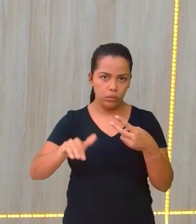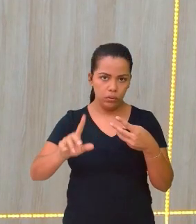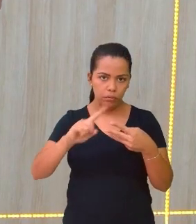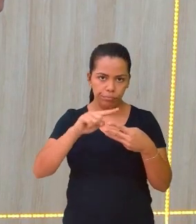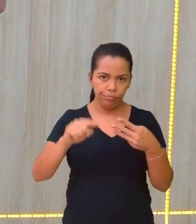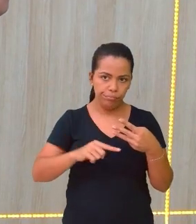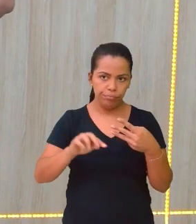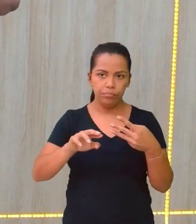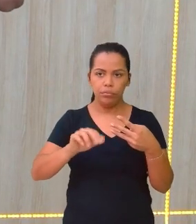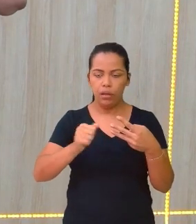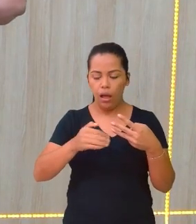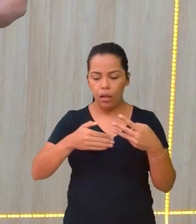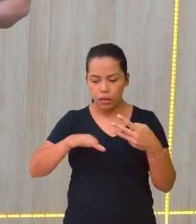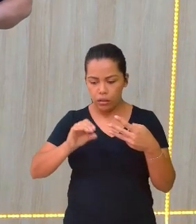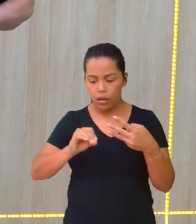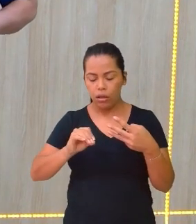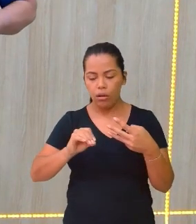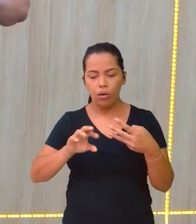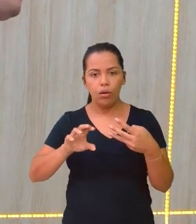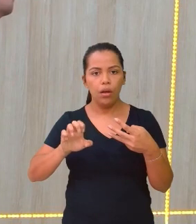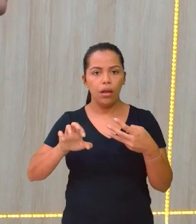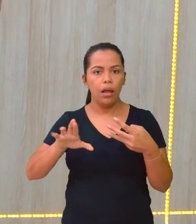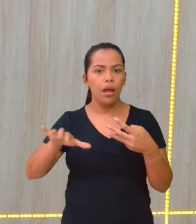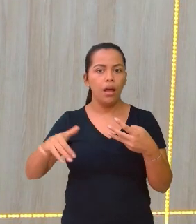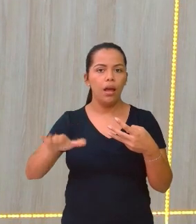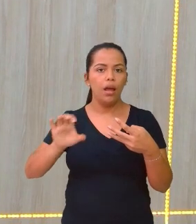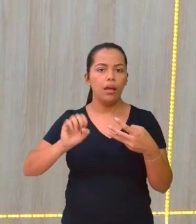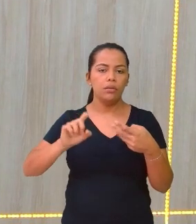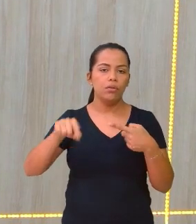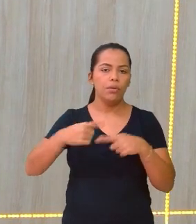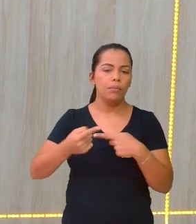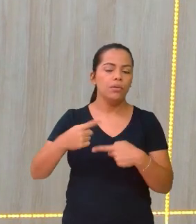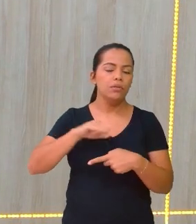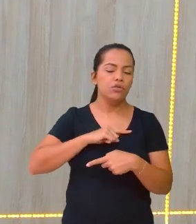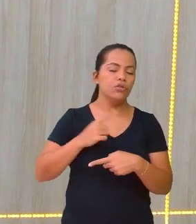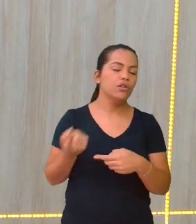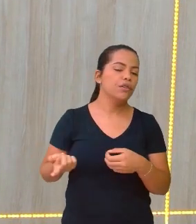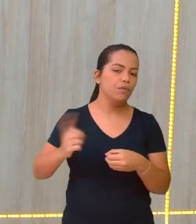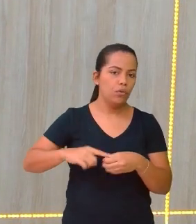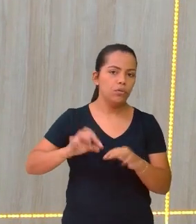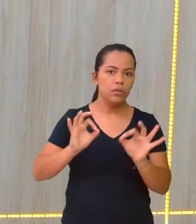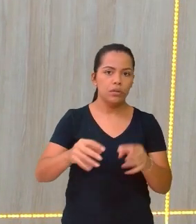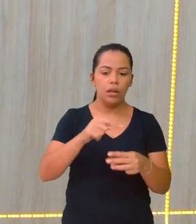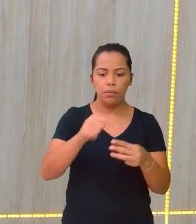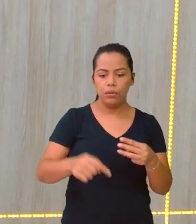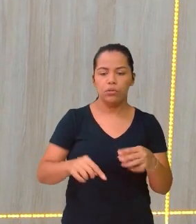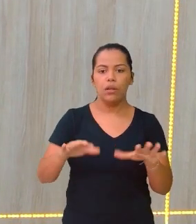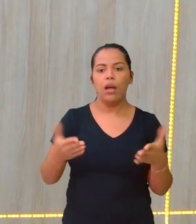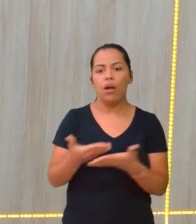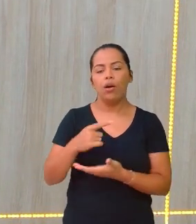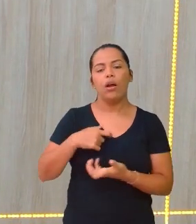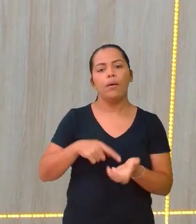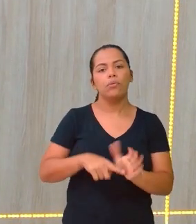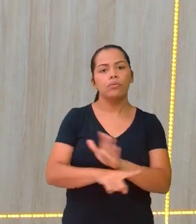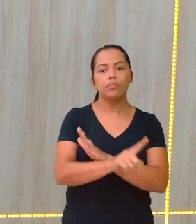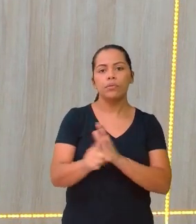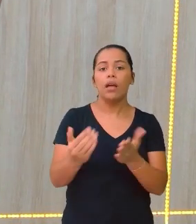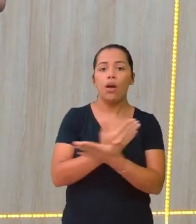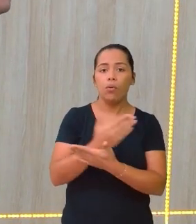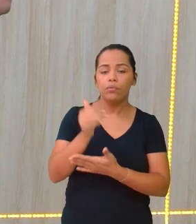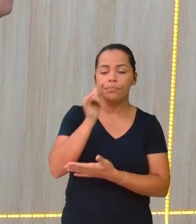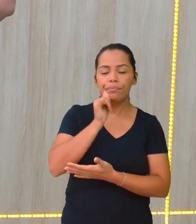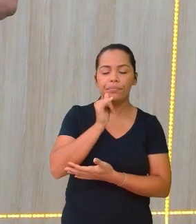ação e reação. Não quero colocar antes, porque a gente vai ver agora alguns exemplos que eu acredito que faz parte da nossa